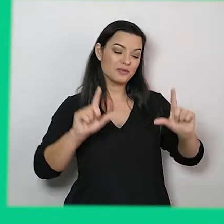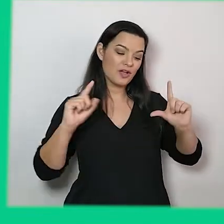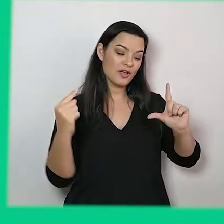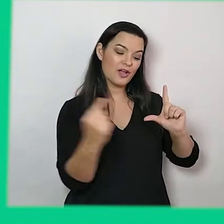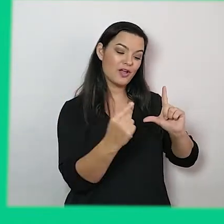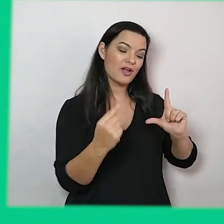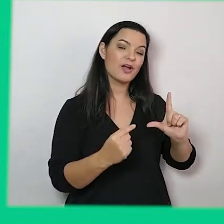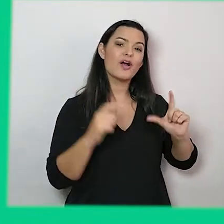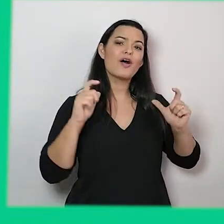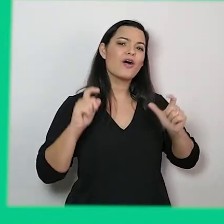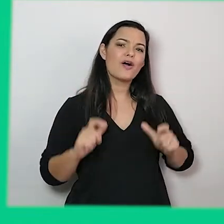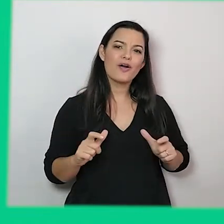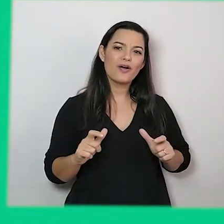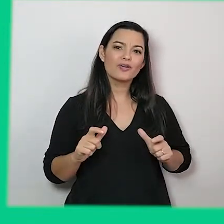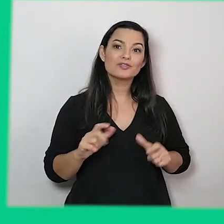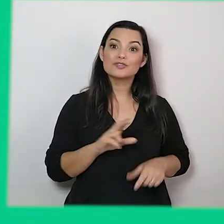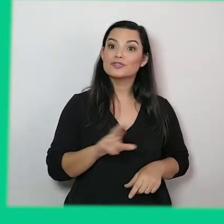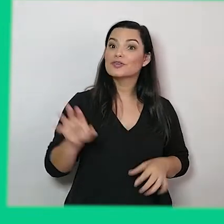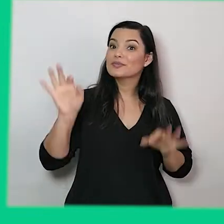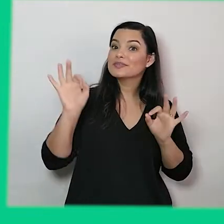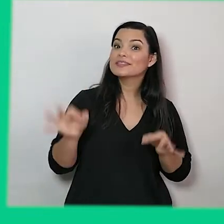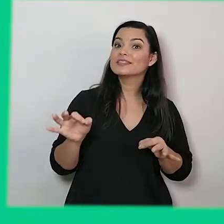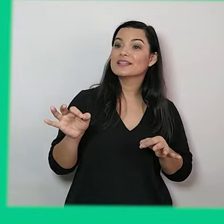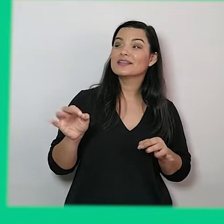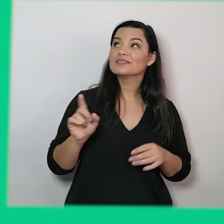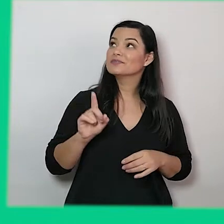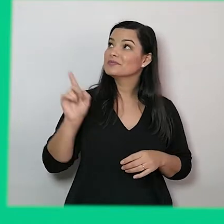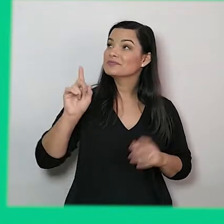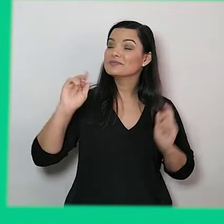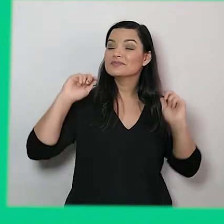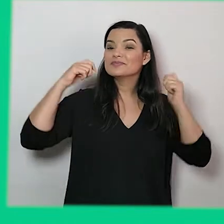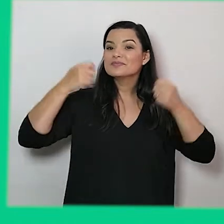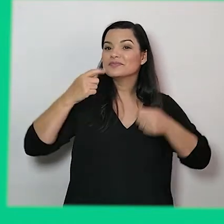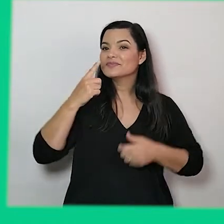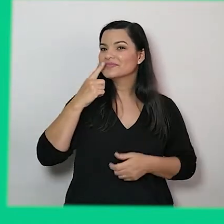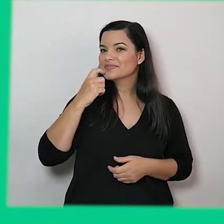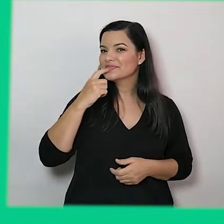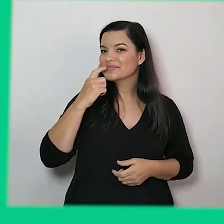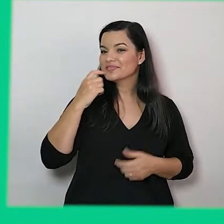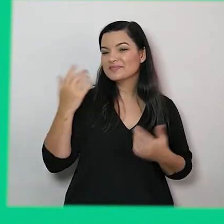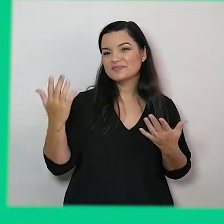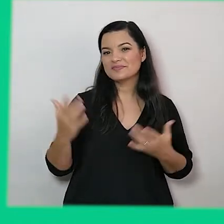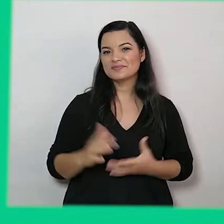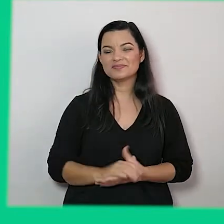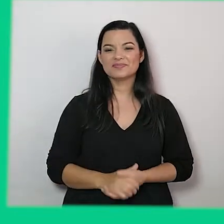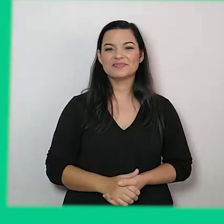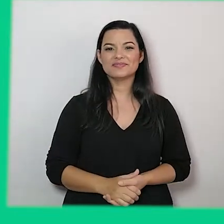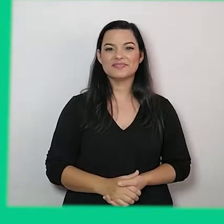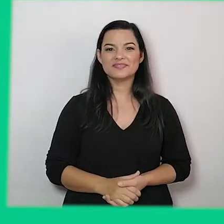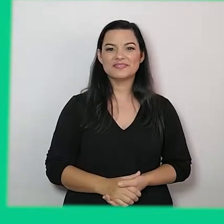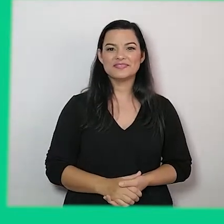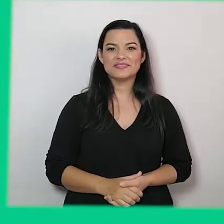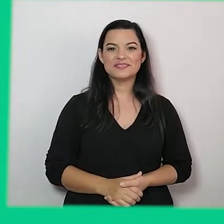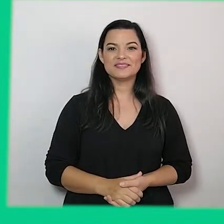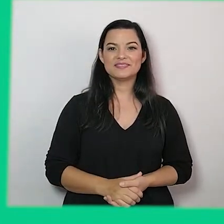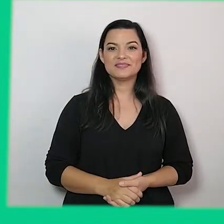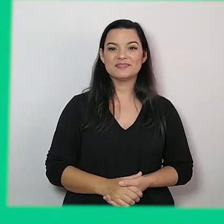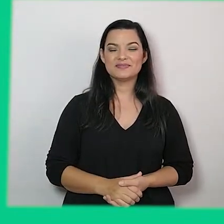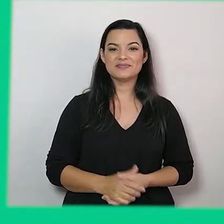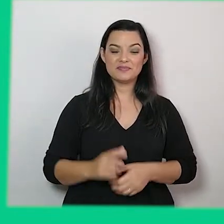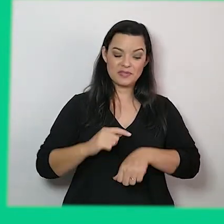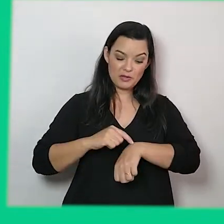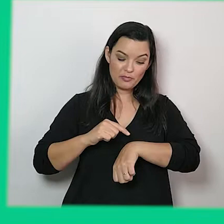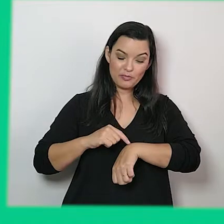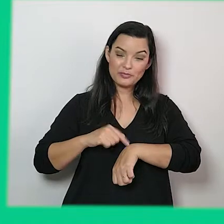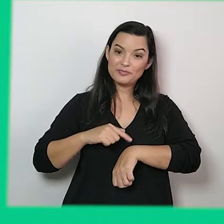onde está aparecendo o nome da nossa personagem, Chapeuzinho Vermelho. Tempo para vocês!